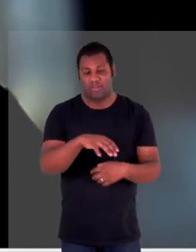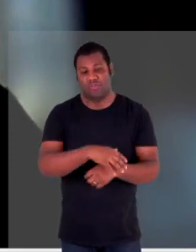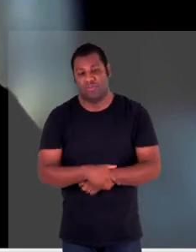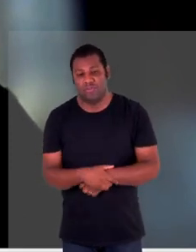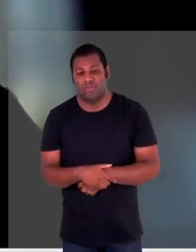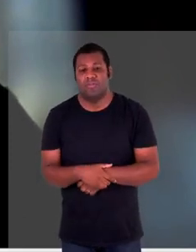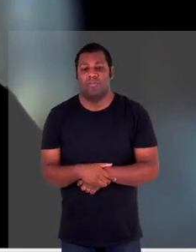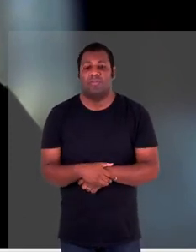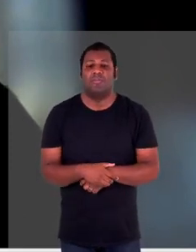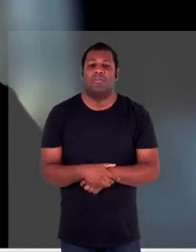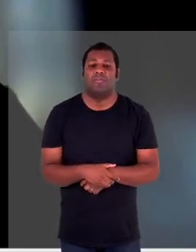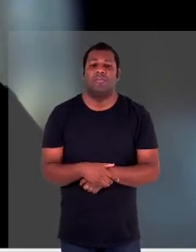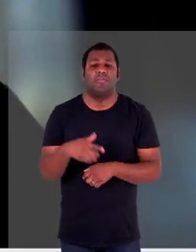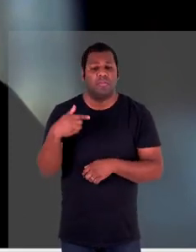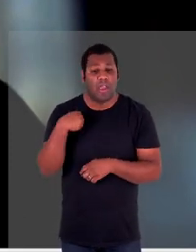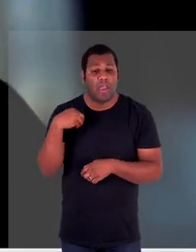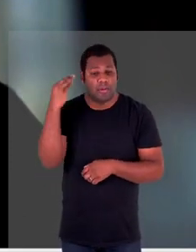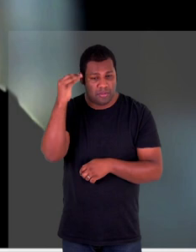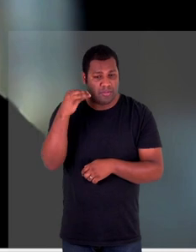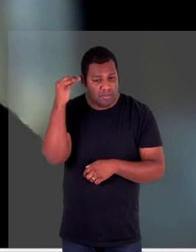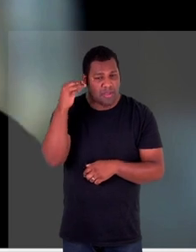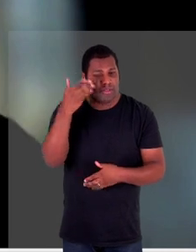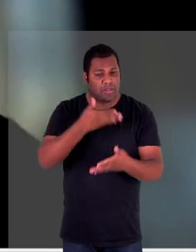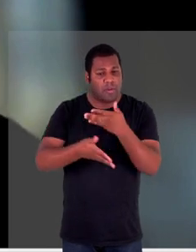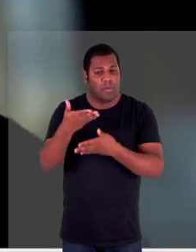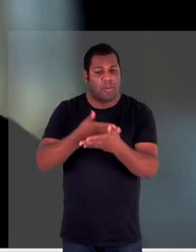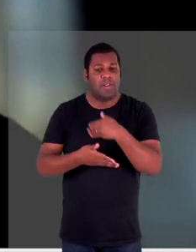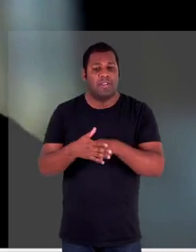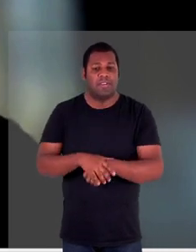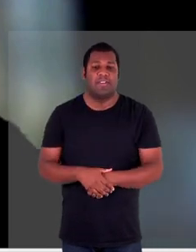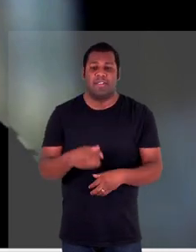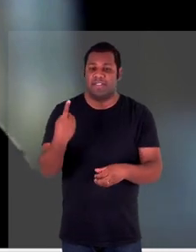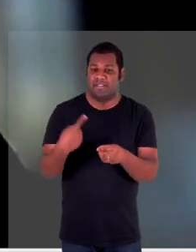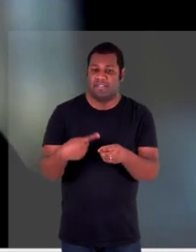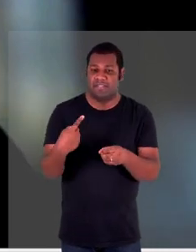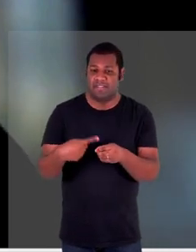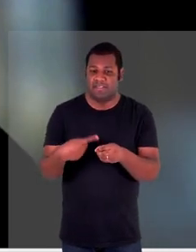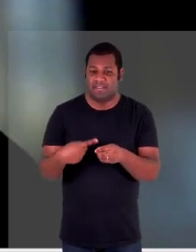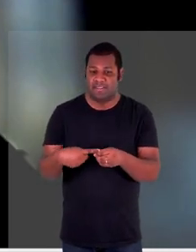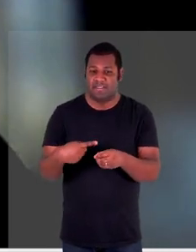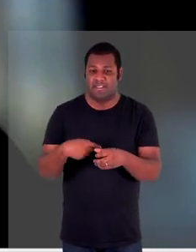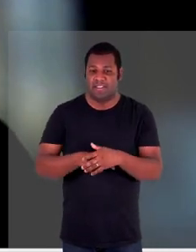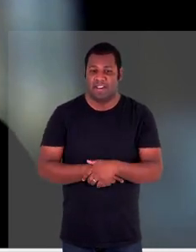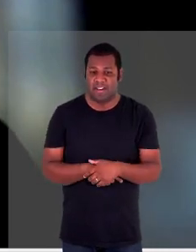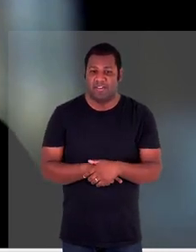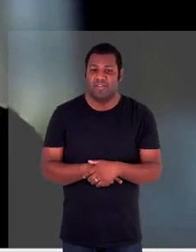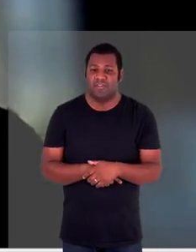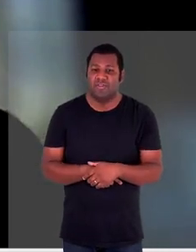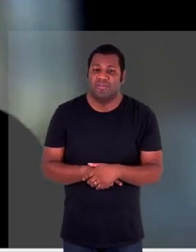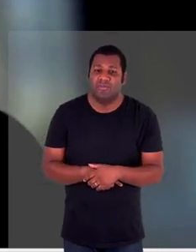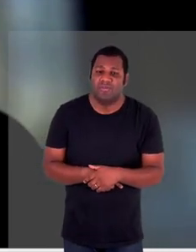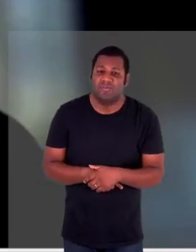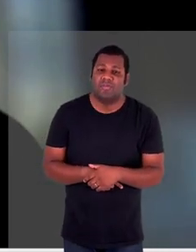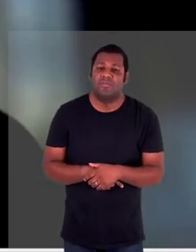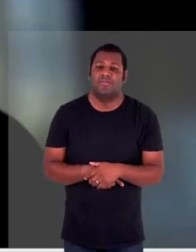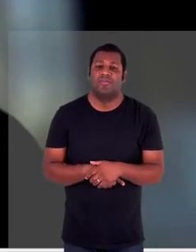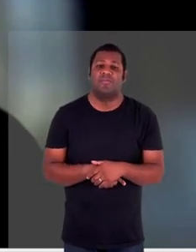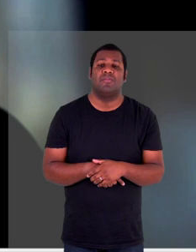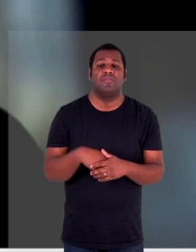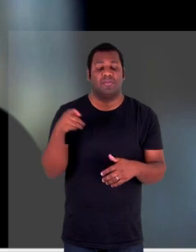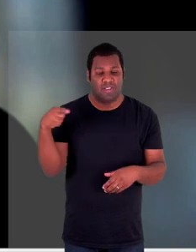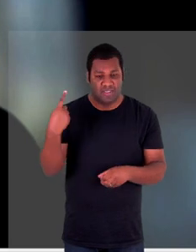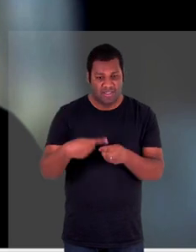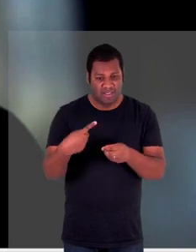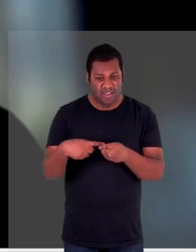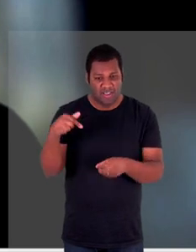eu vou contar um caso de uma cidade onde a gente atua em Izum que também foi descoberto depois de sete meses de ocupação